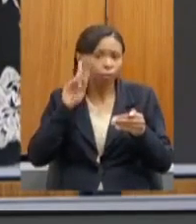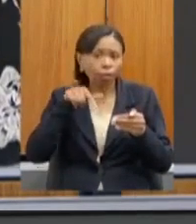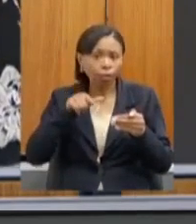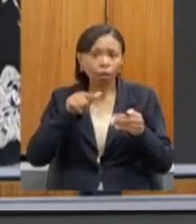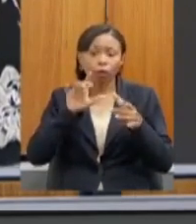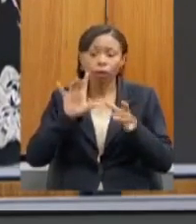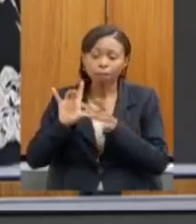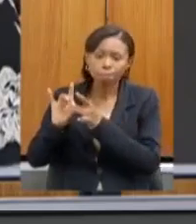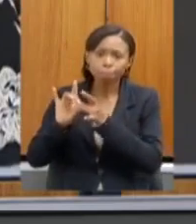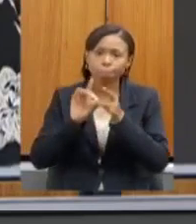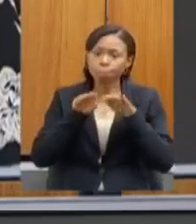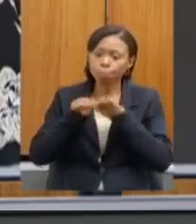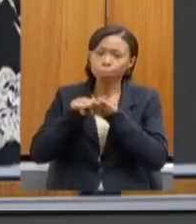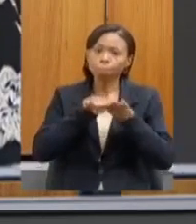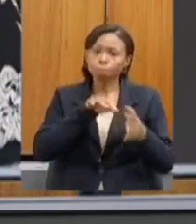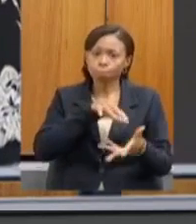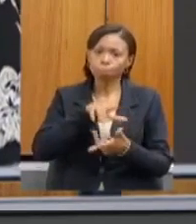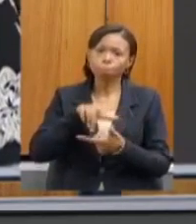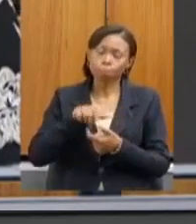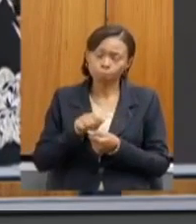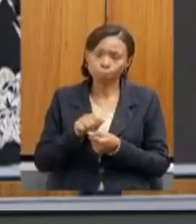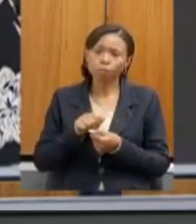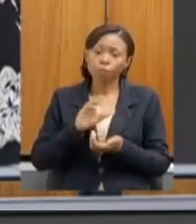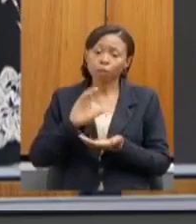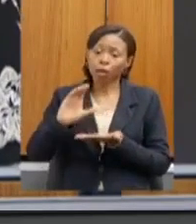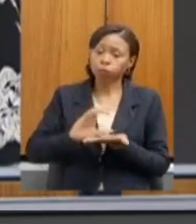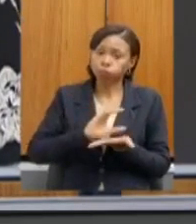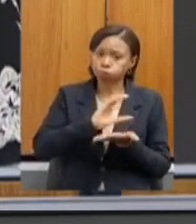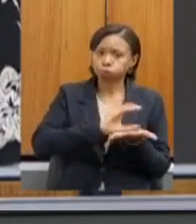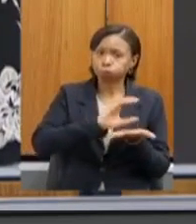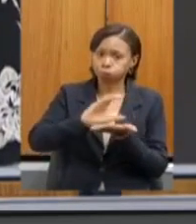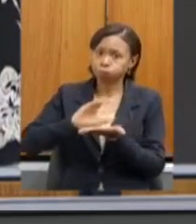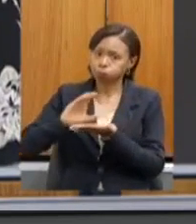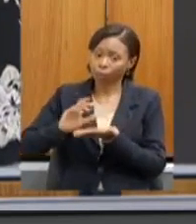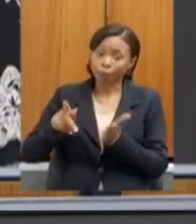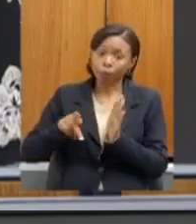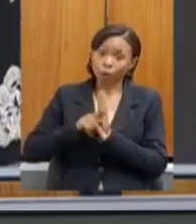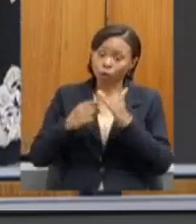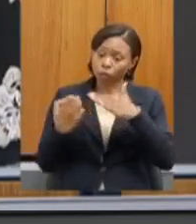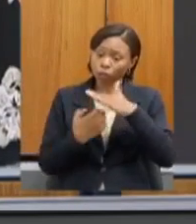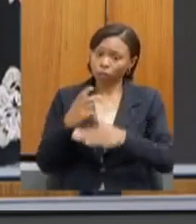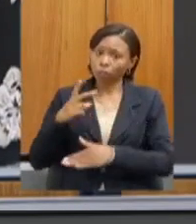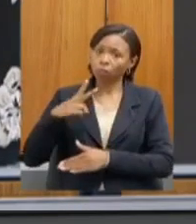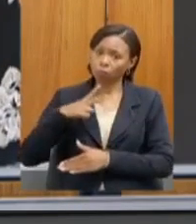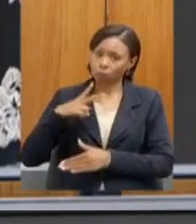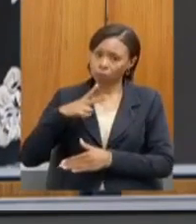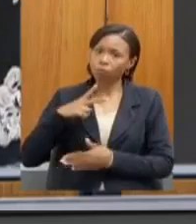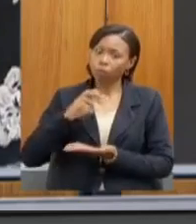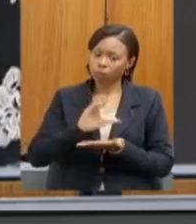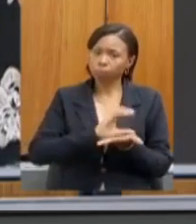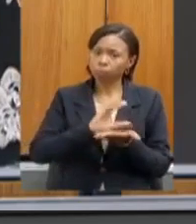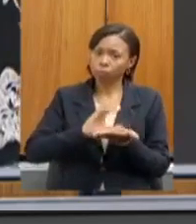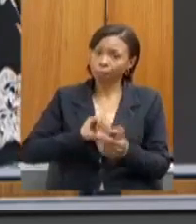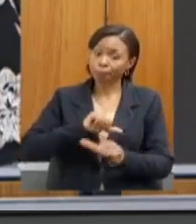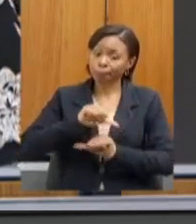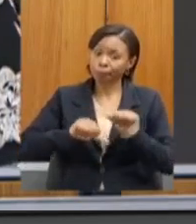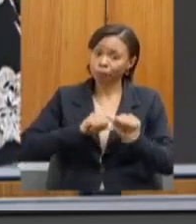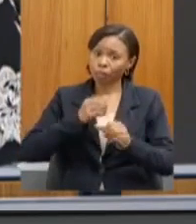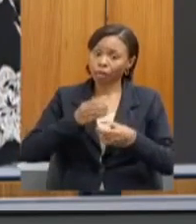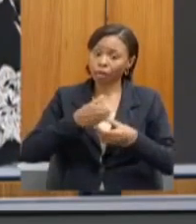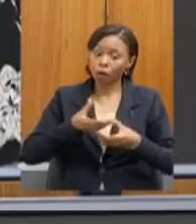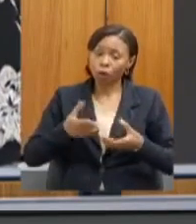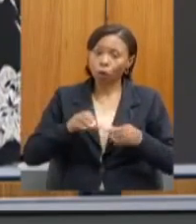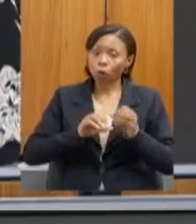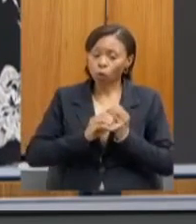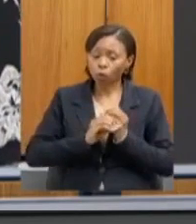atração de investimentos privados, esse é um ponto muito importante para que a gente mude a realidade histórica do saneamento no nosso Estado,